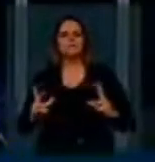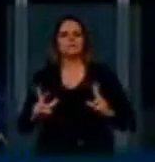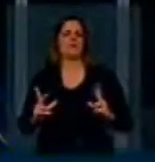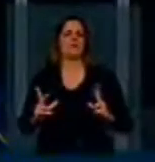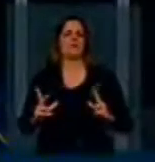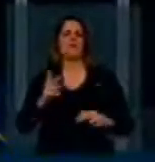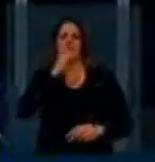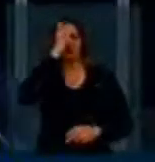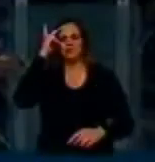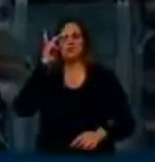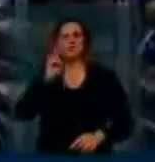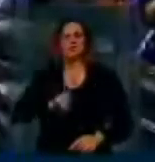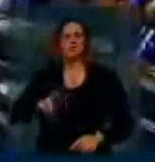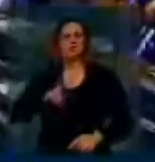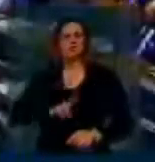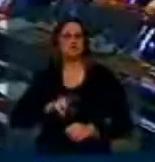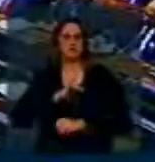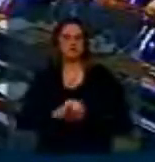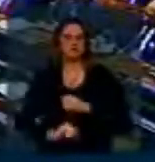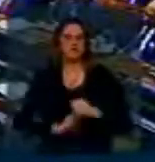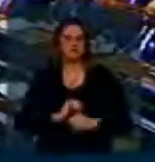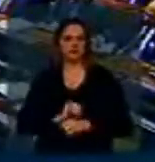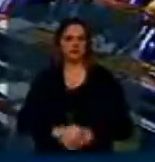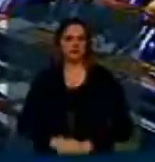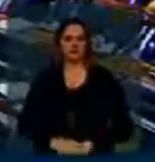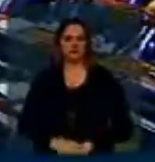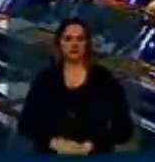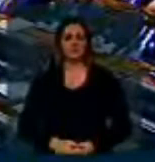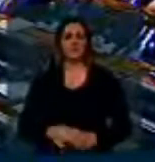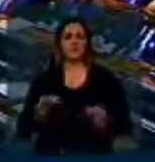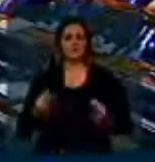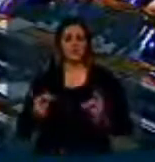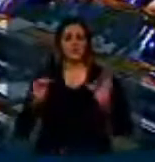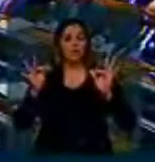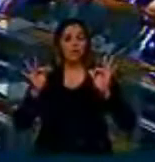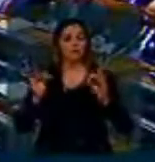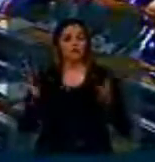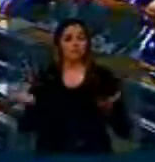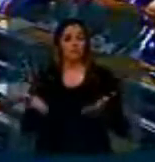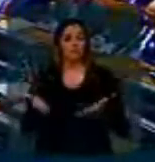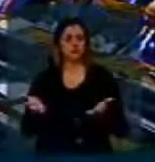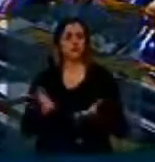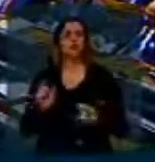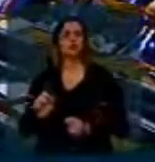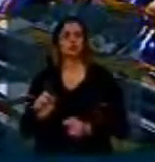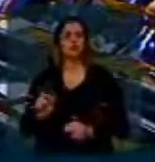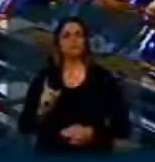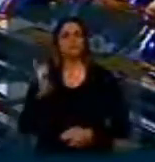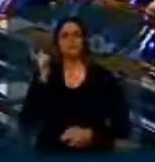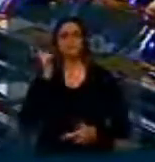A tecnologia permitiu e permite determinados avanços que, se não forem limitados,